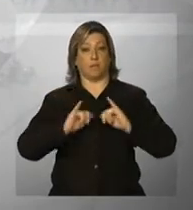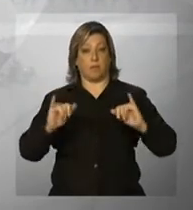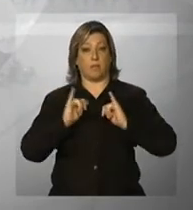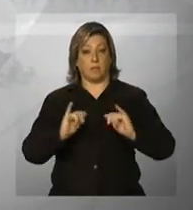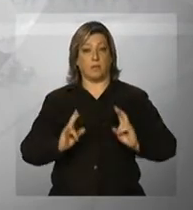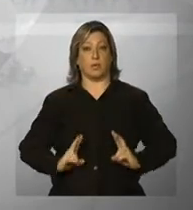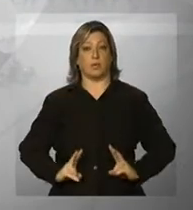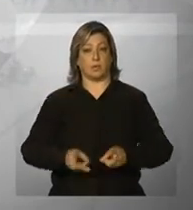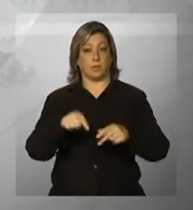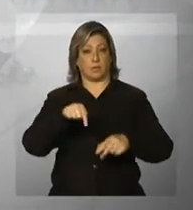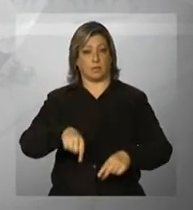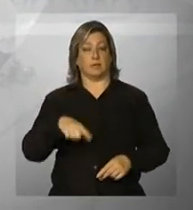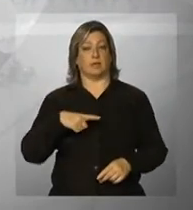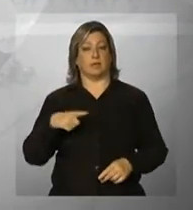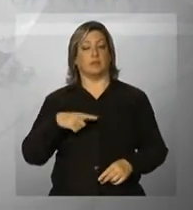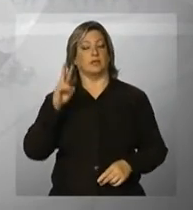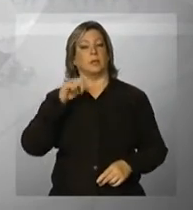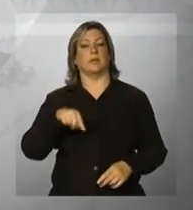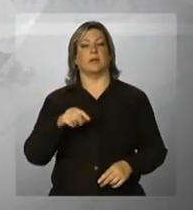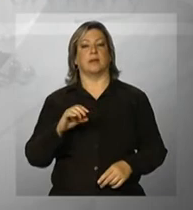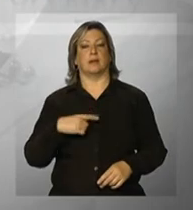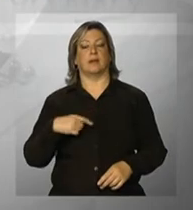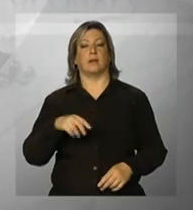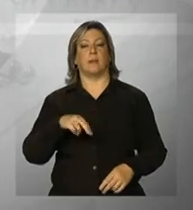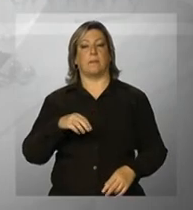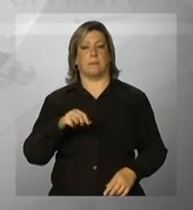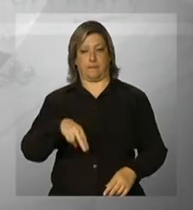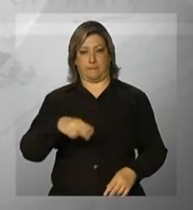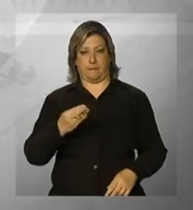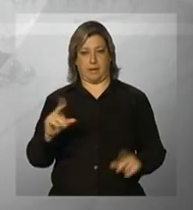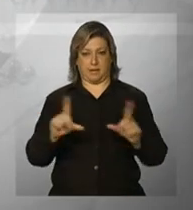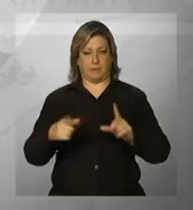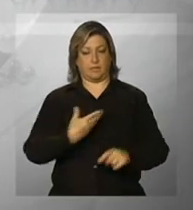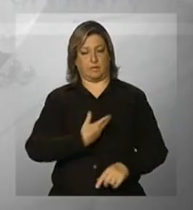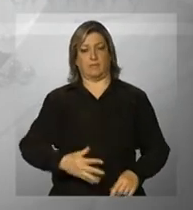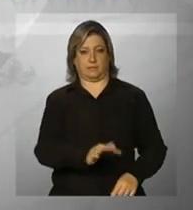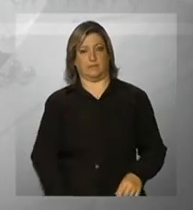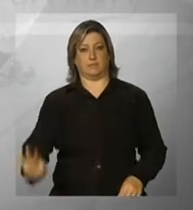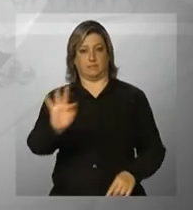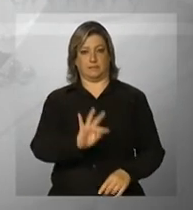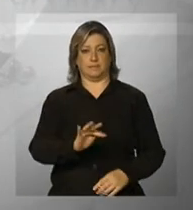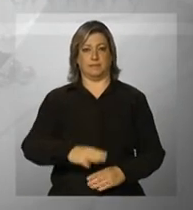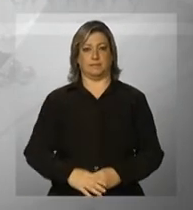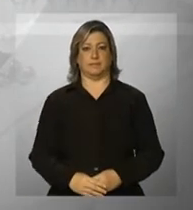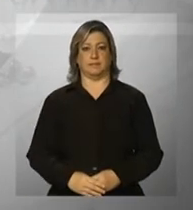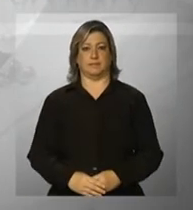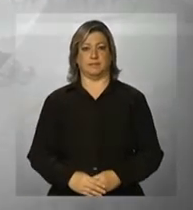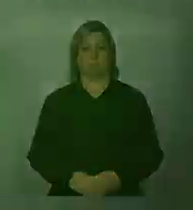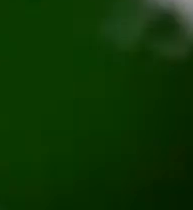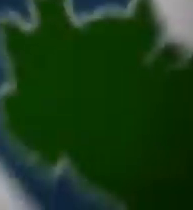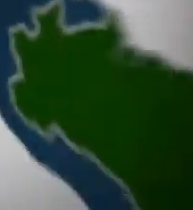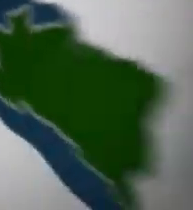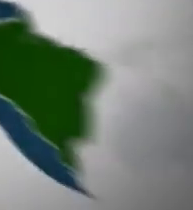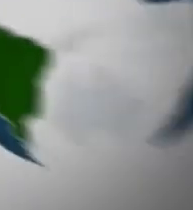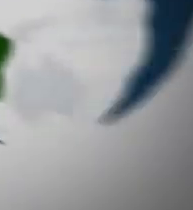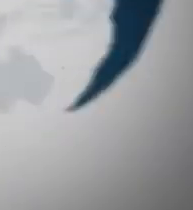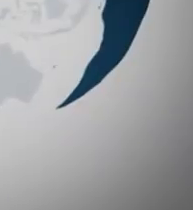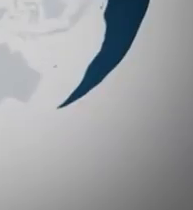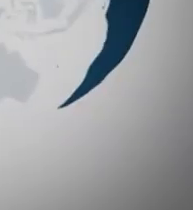com outras informações sobre o sistema Marrecas. Continue com a gente, NBR e a TV do Governo Federal. E